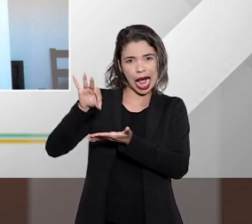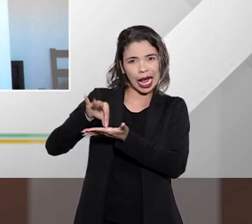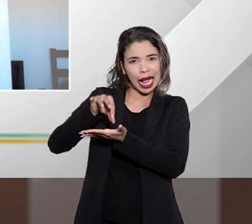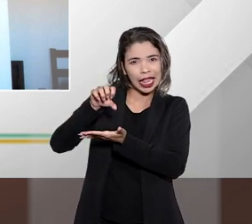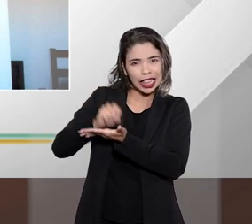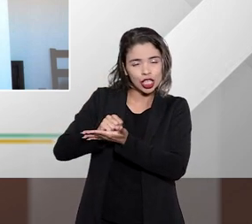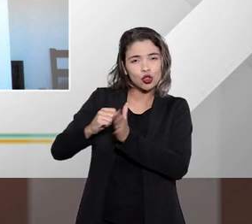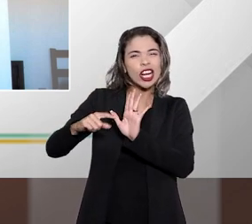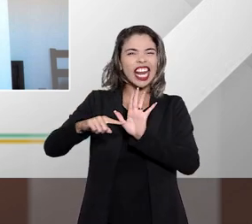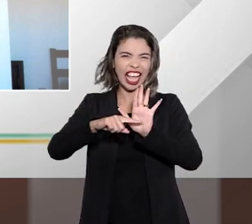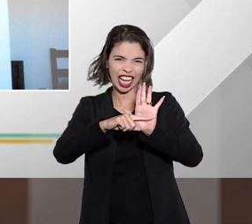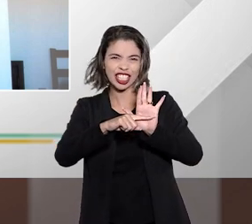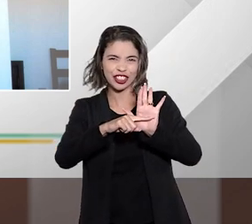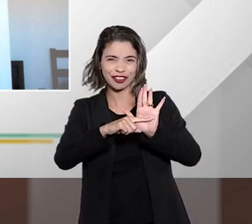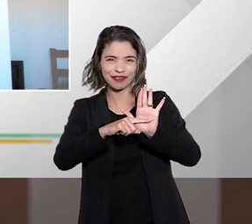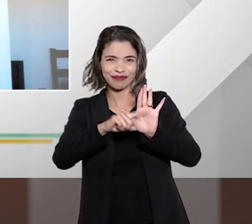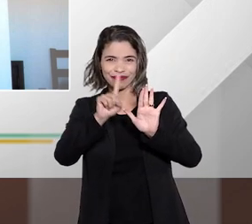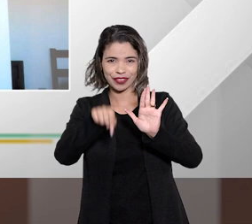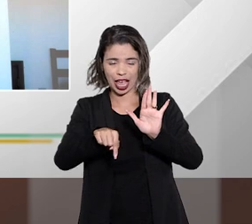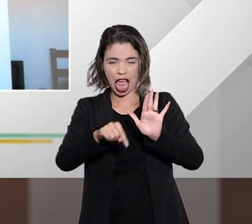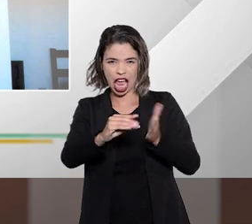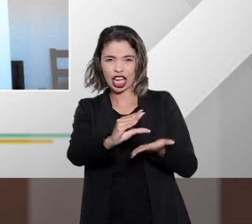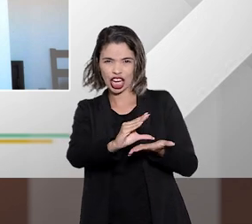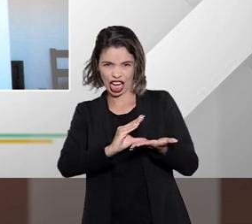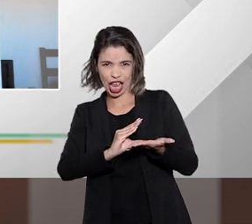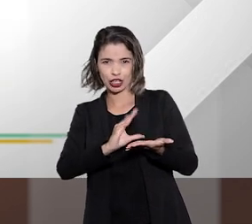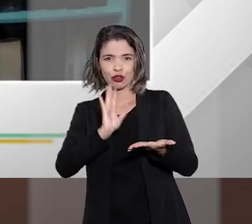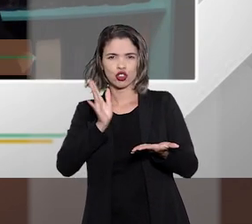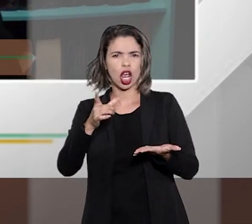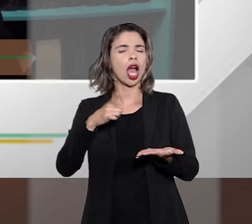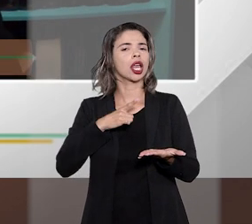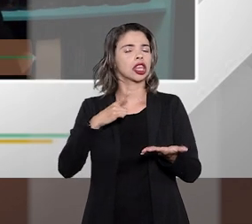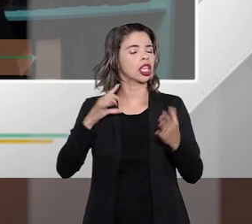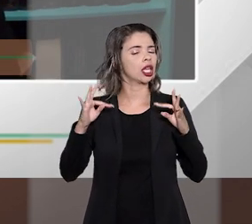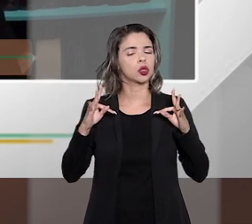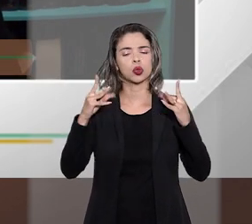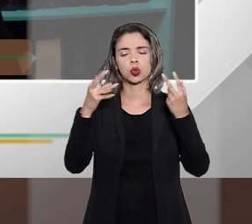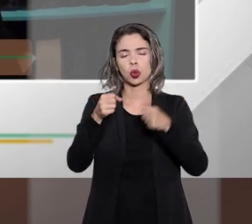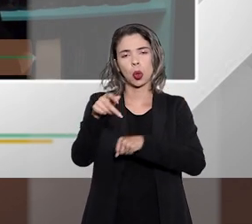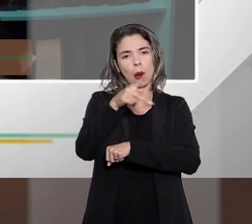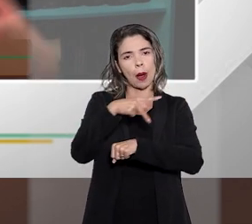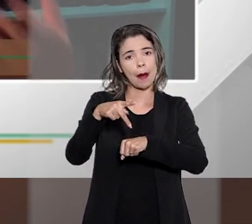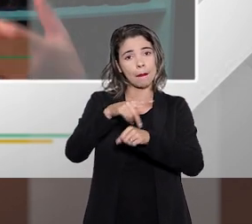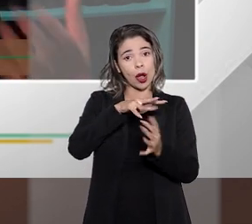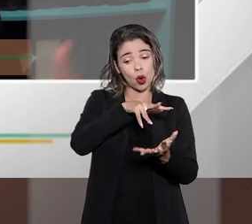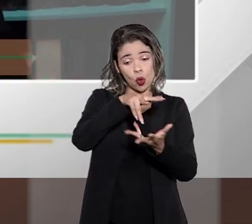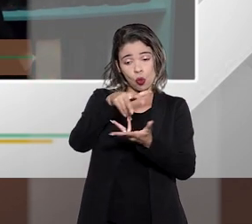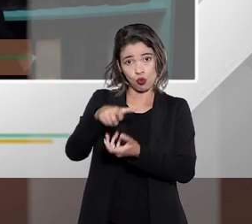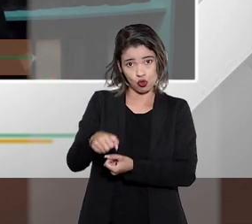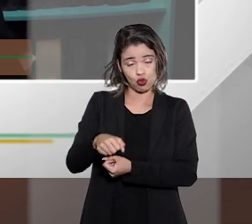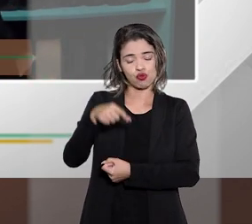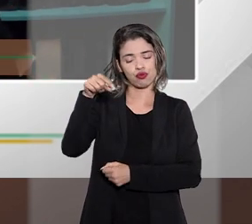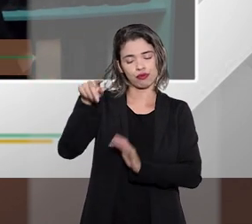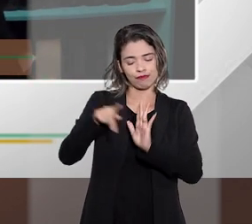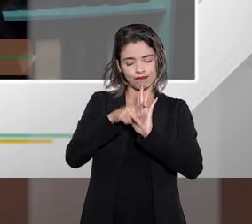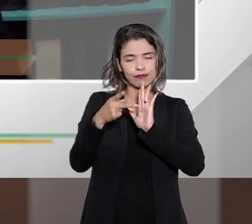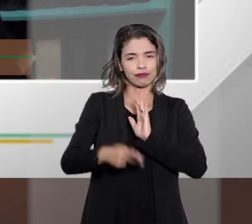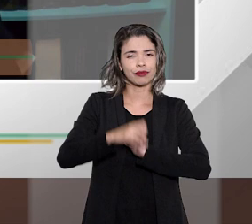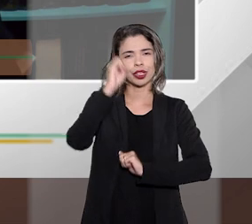negativo de crédito algo que já existe em todos os países do mundo aqui é algo bastante